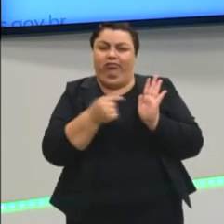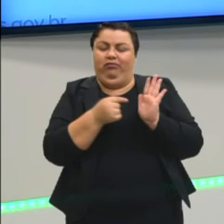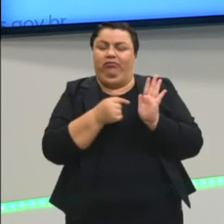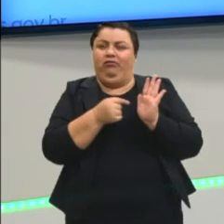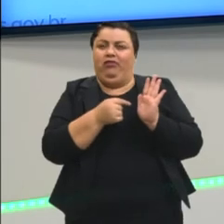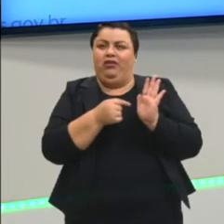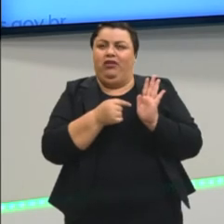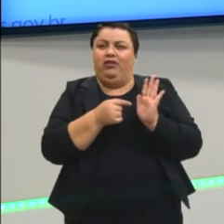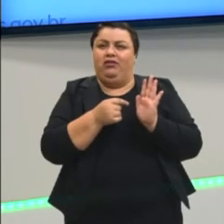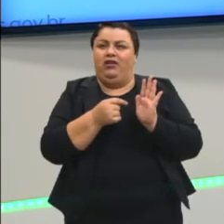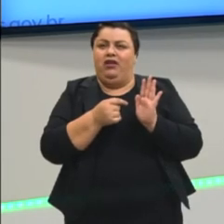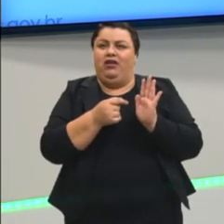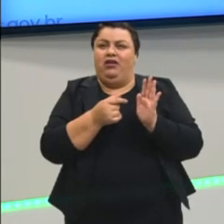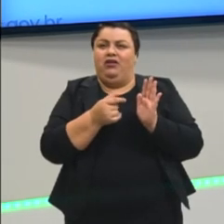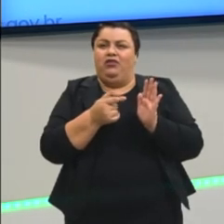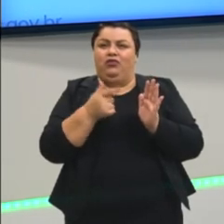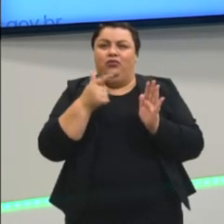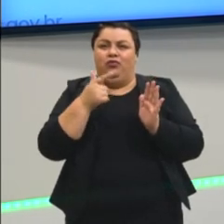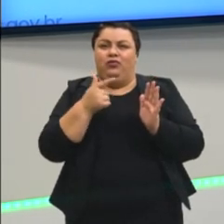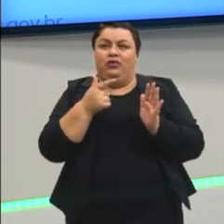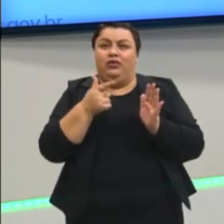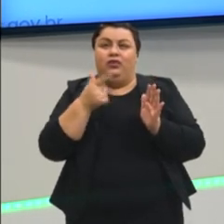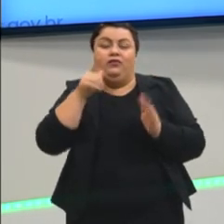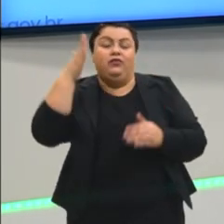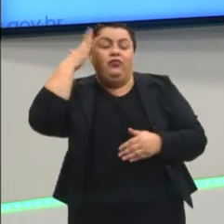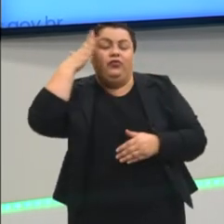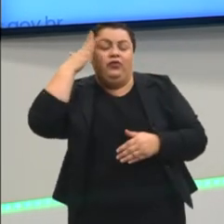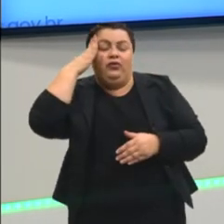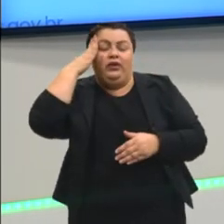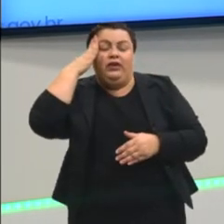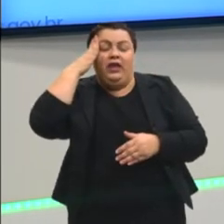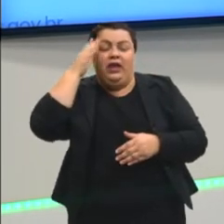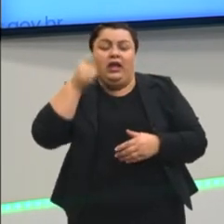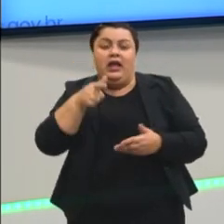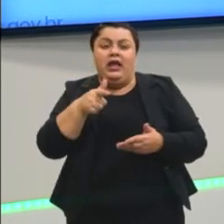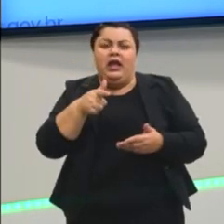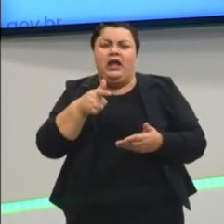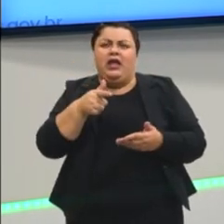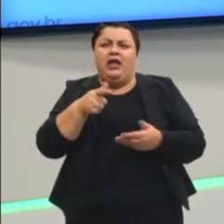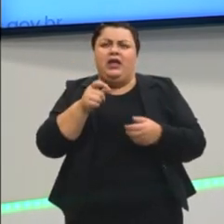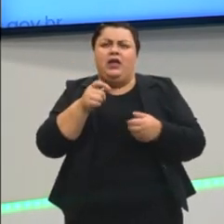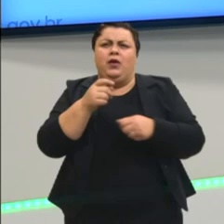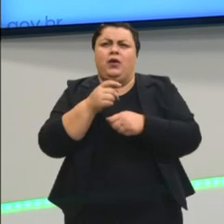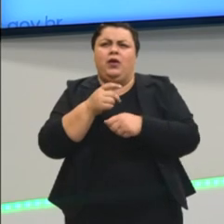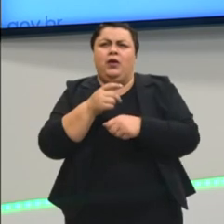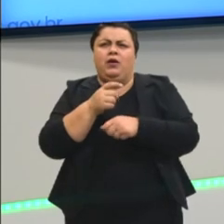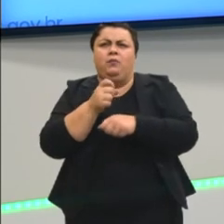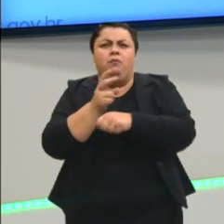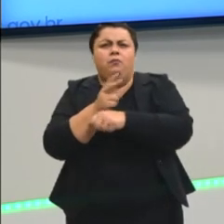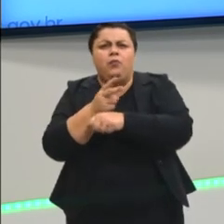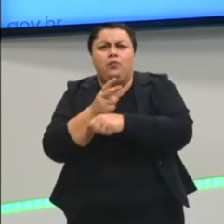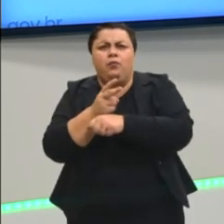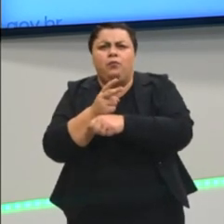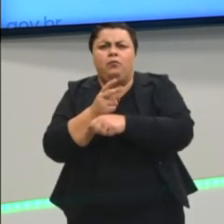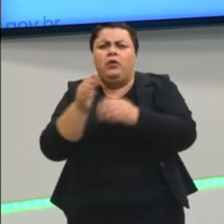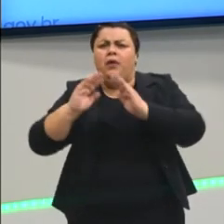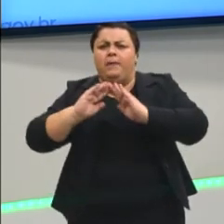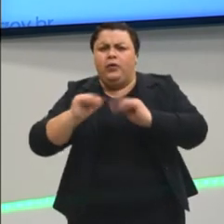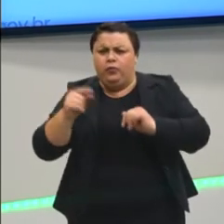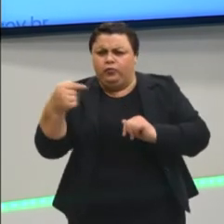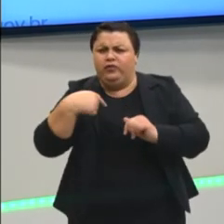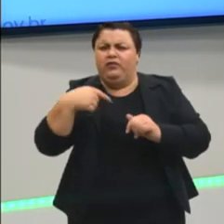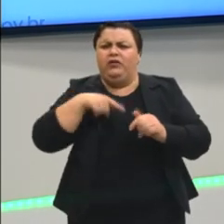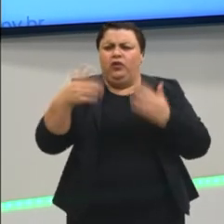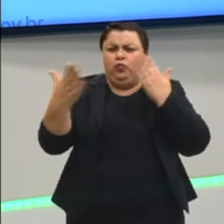Eu espero que vocês tenham compreendido a diferença, me procurem caso vocês queiram tirar alguma dúvida e espero que vocês